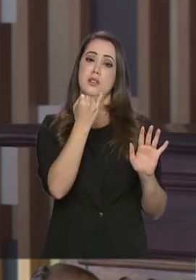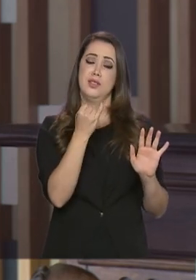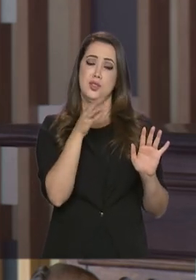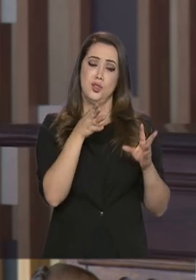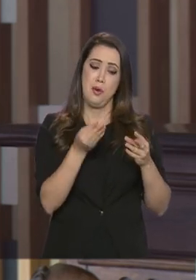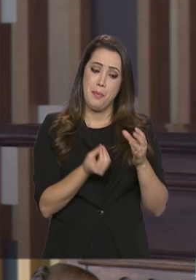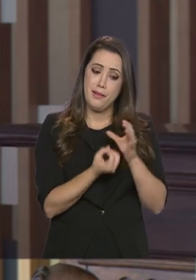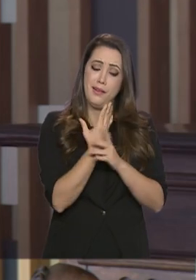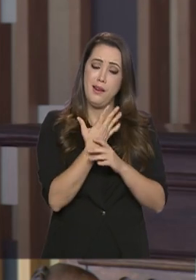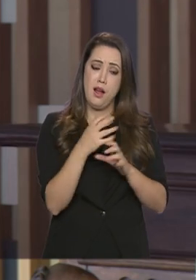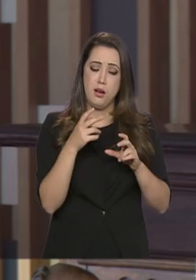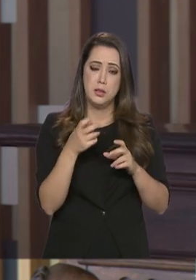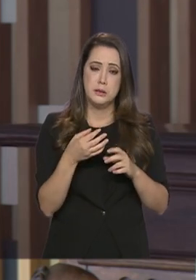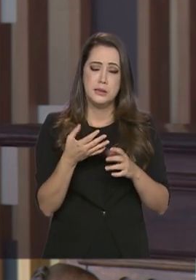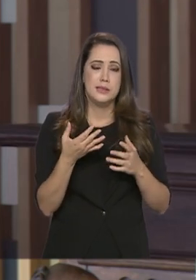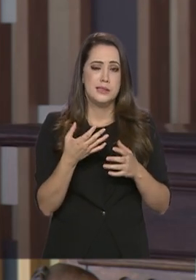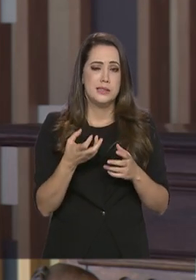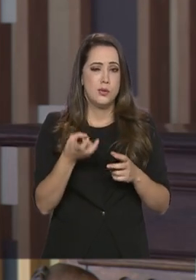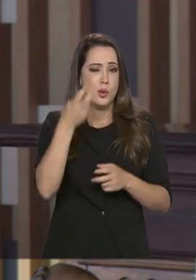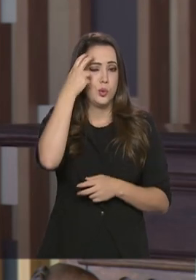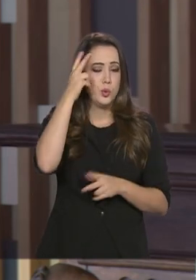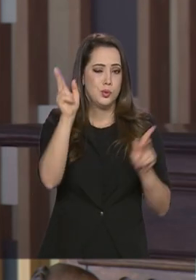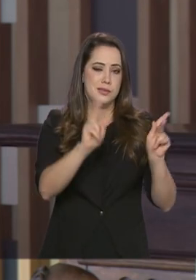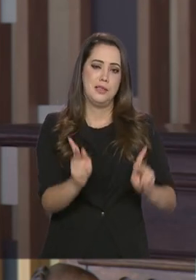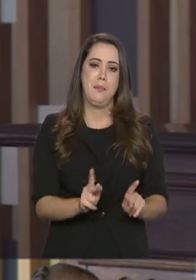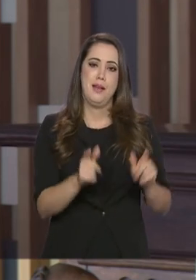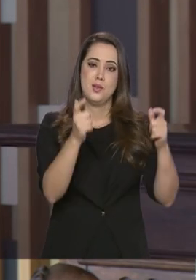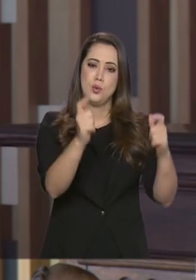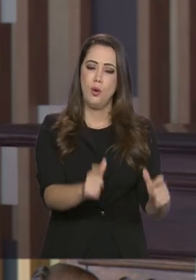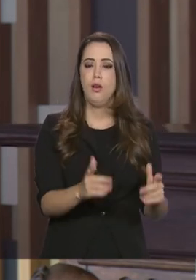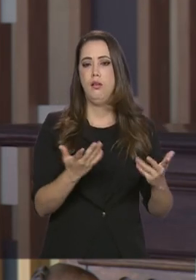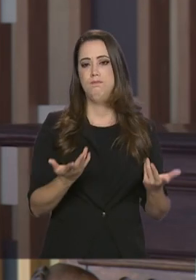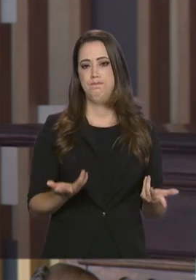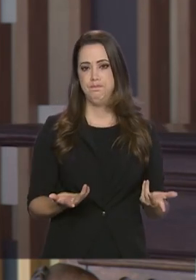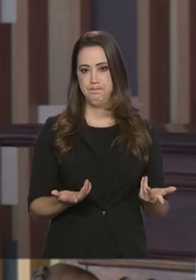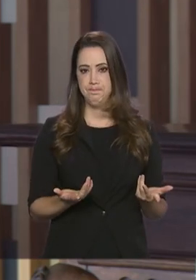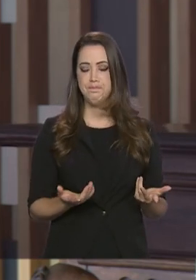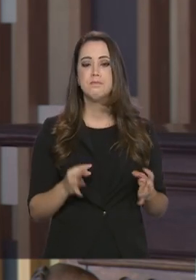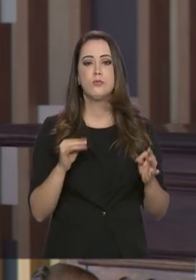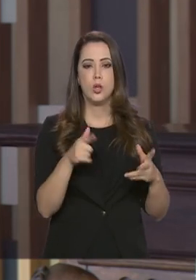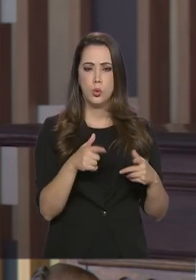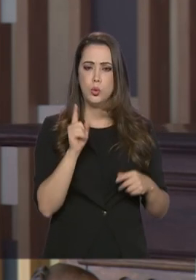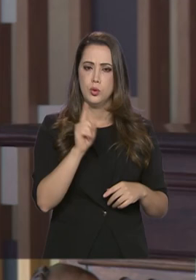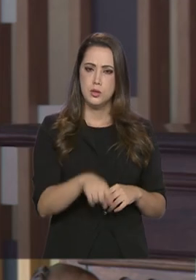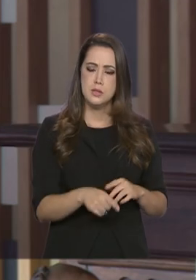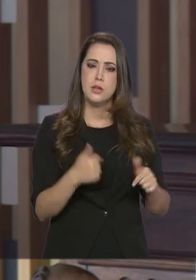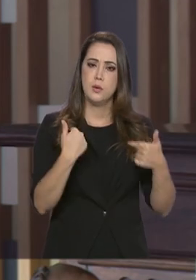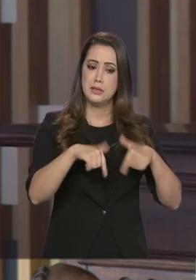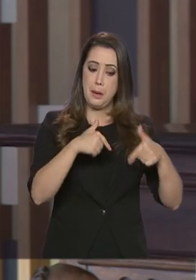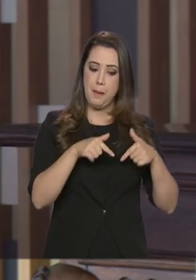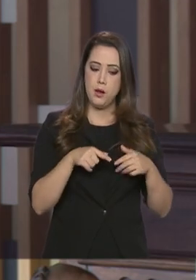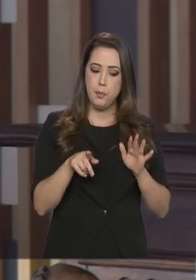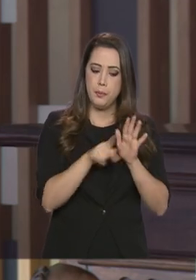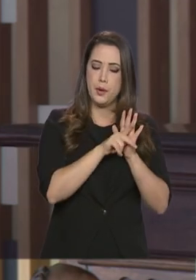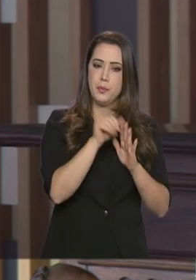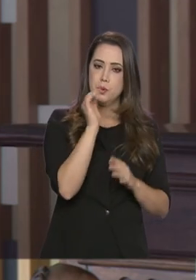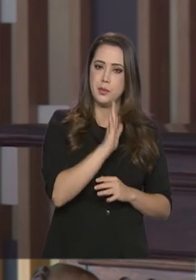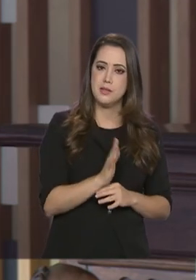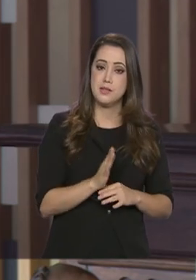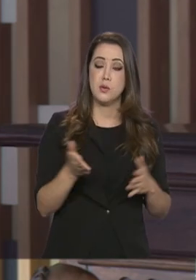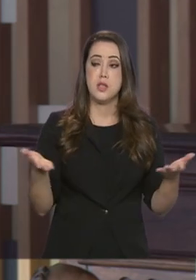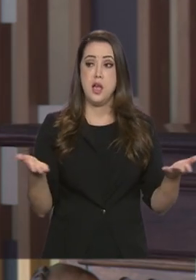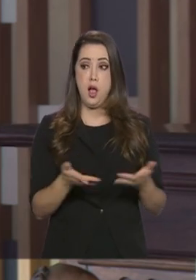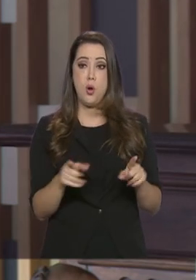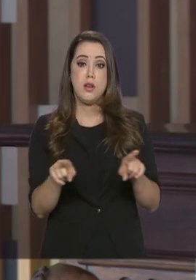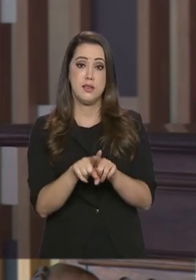naquele país, naquela região. Então, tudo isso faz parte de uma atitude nossa. E agora o Líbano